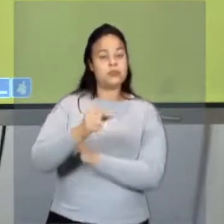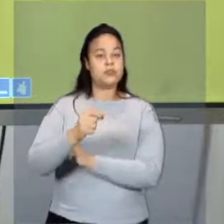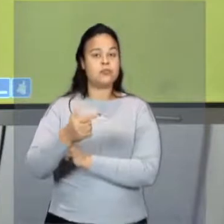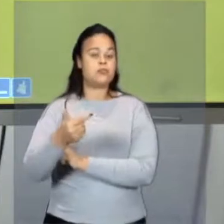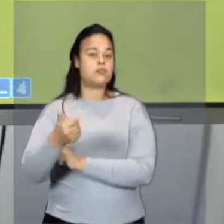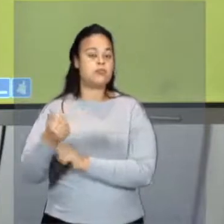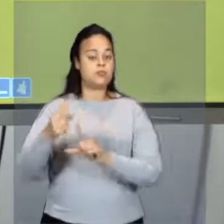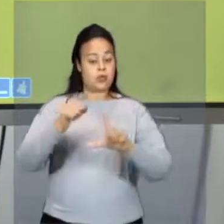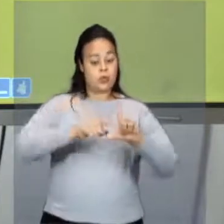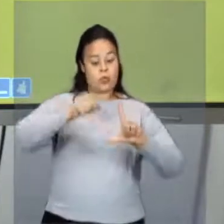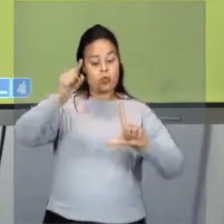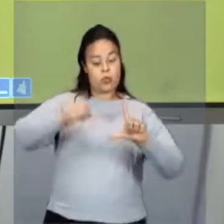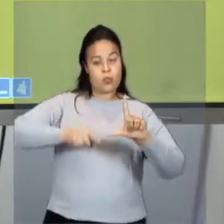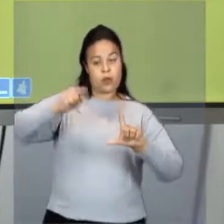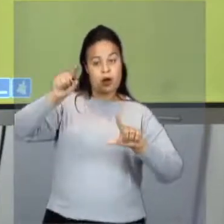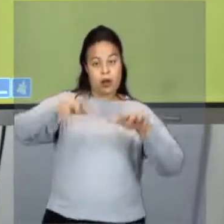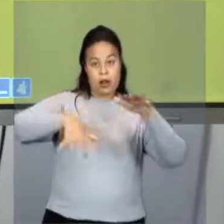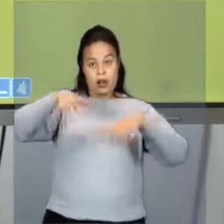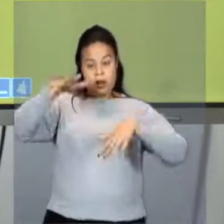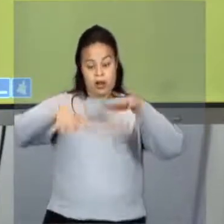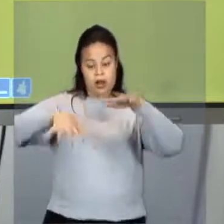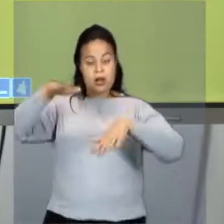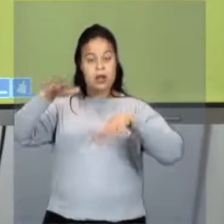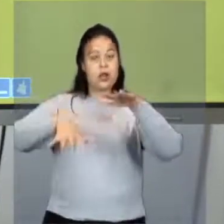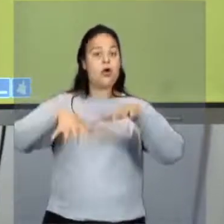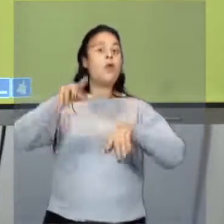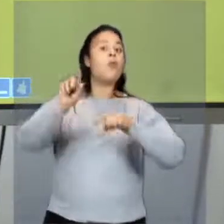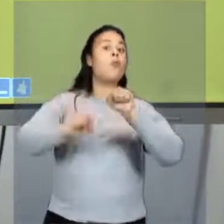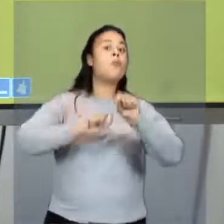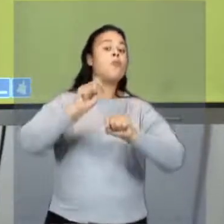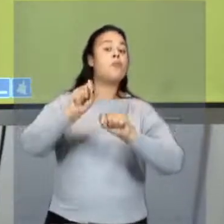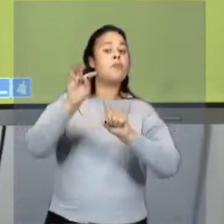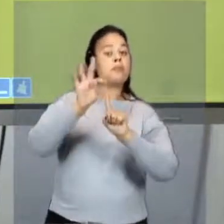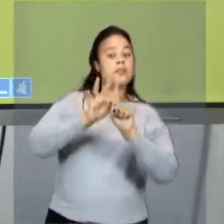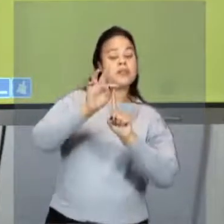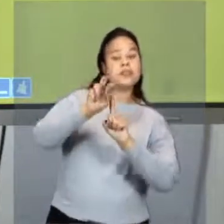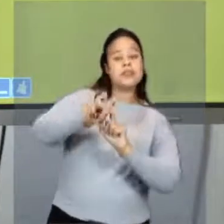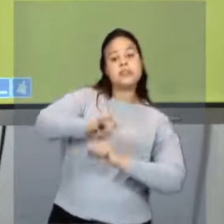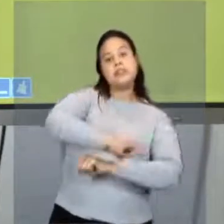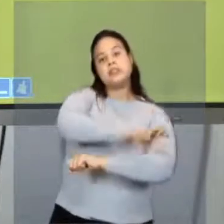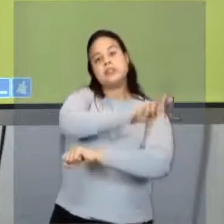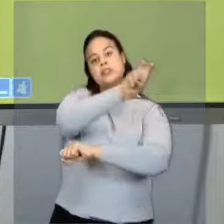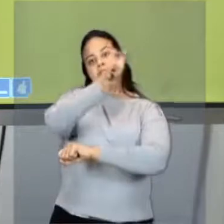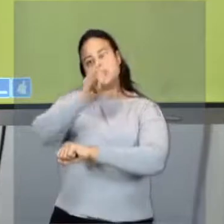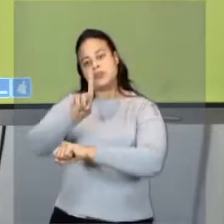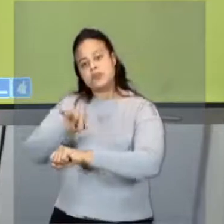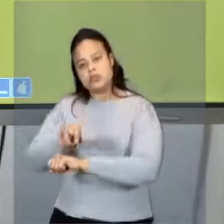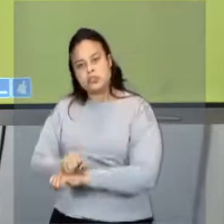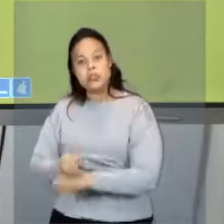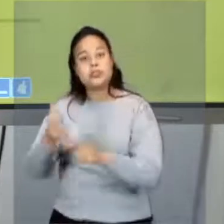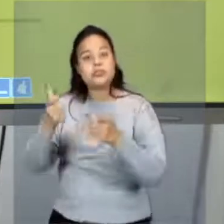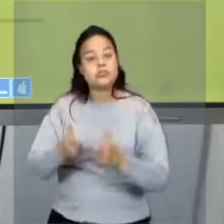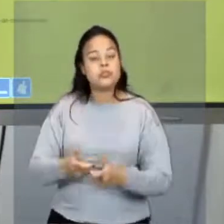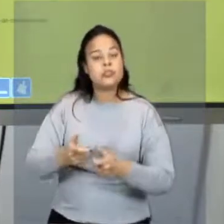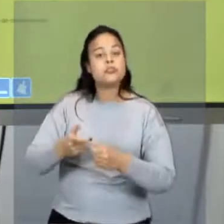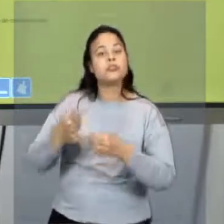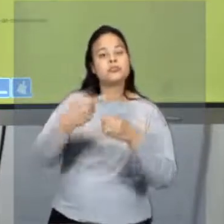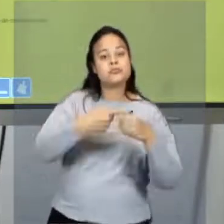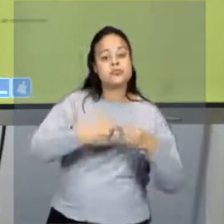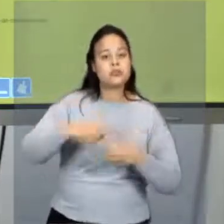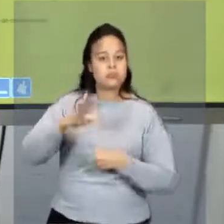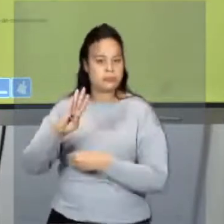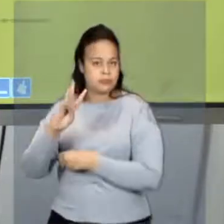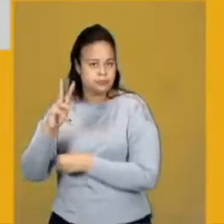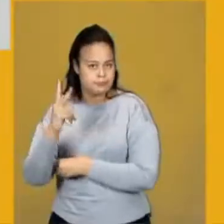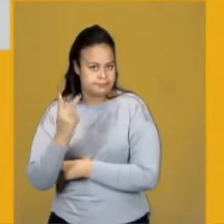abaixo, que mostra a variação de temperatura durante 5 dias na cidade de Belo Horizonte. Tá aqui,